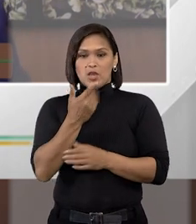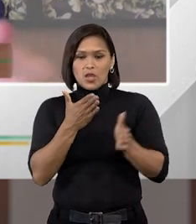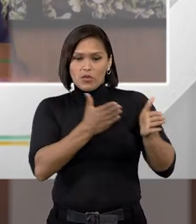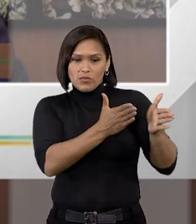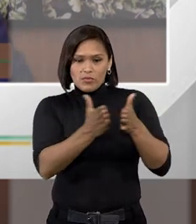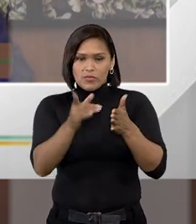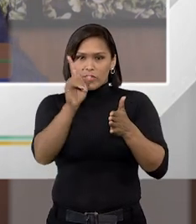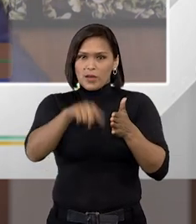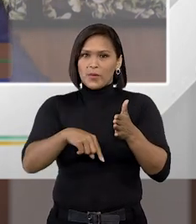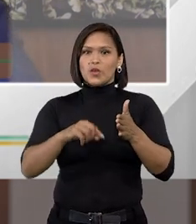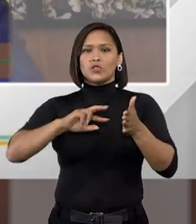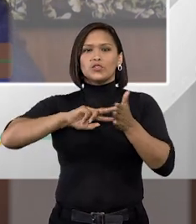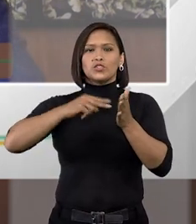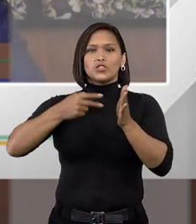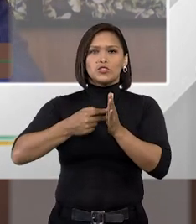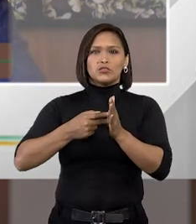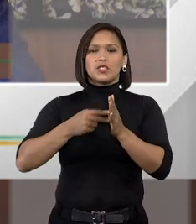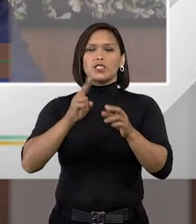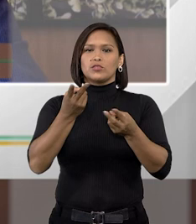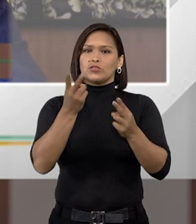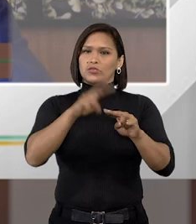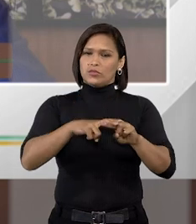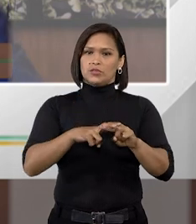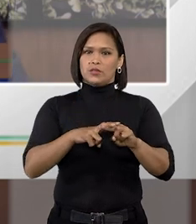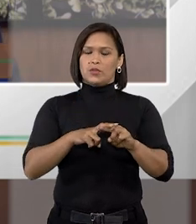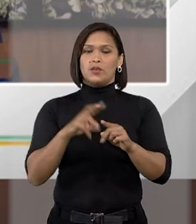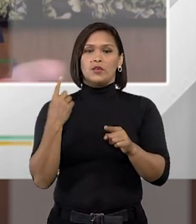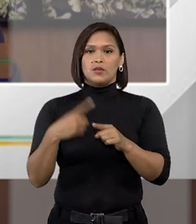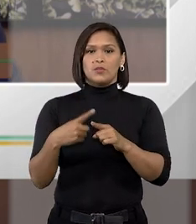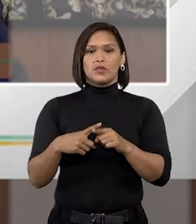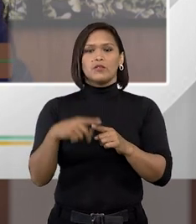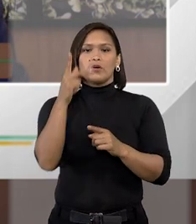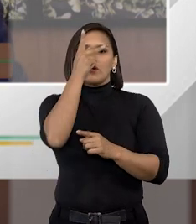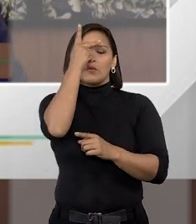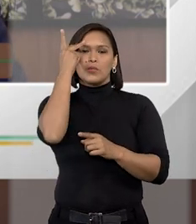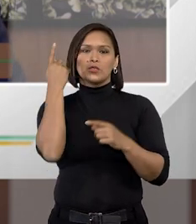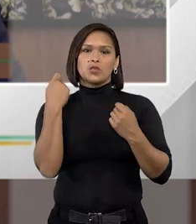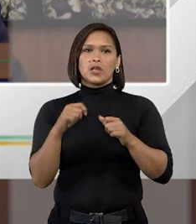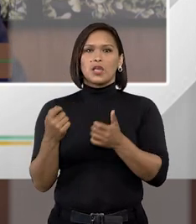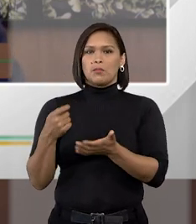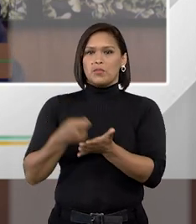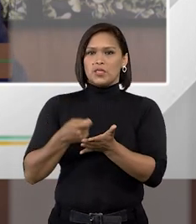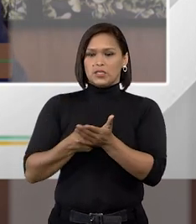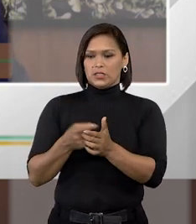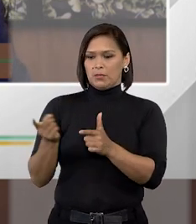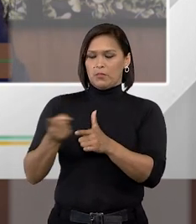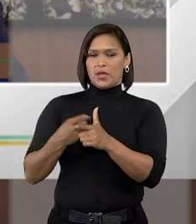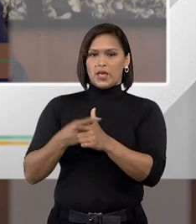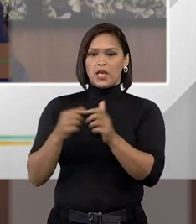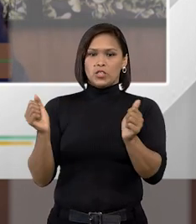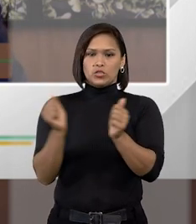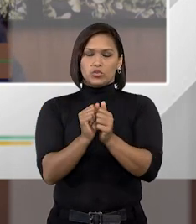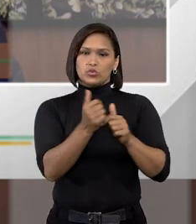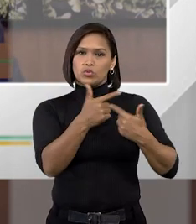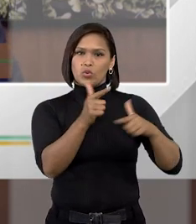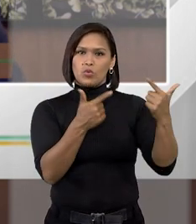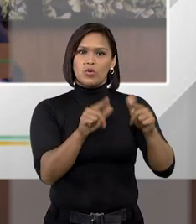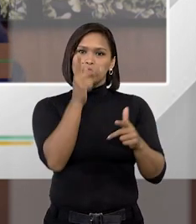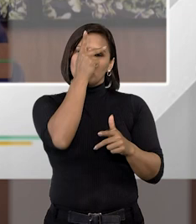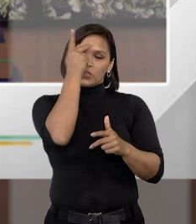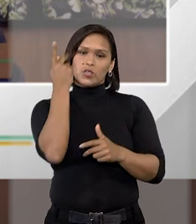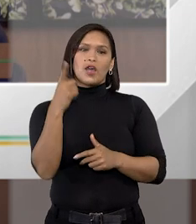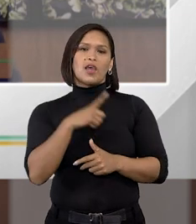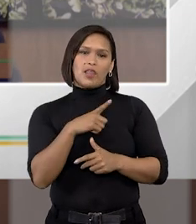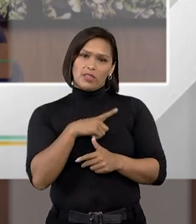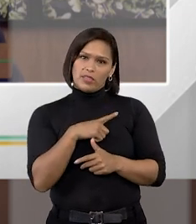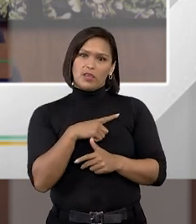caminhos que não seja o encarceramento porque você colocar uma pessoa que deve pensão junto com outras pessoas embora elas